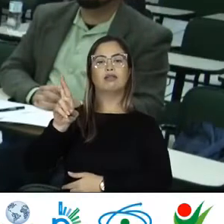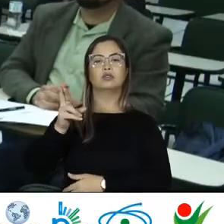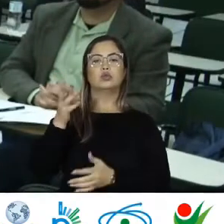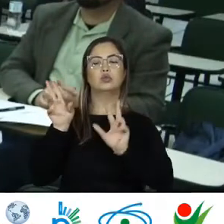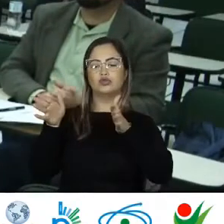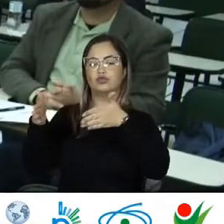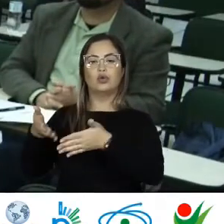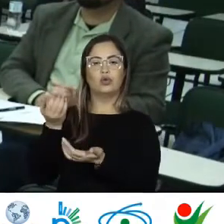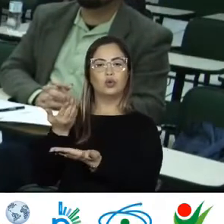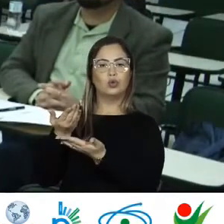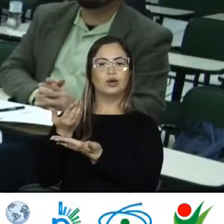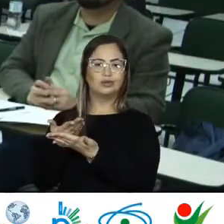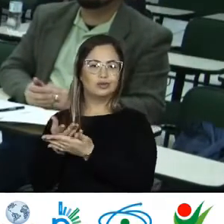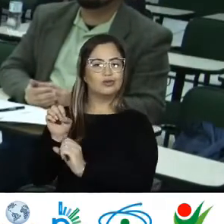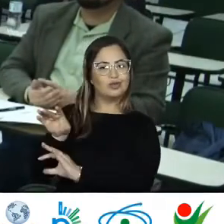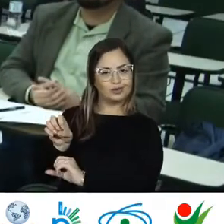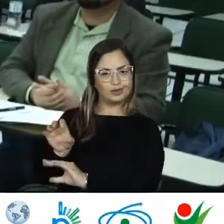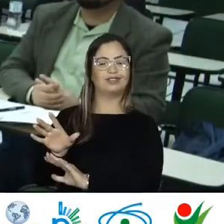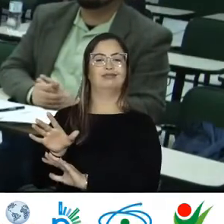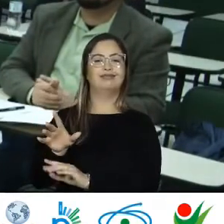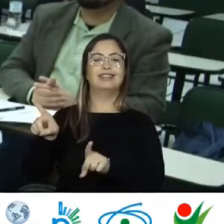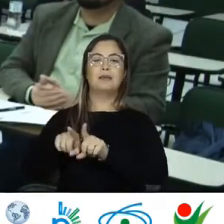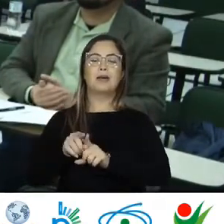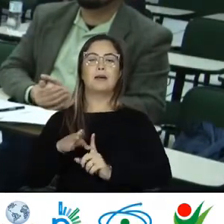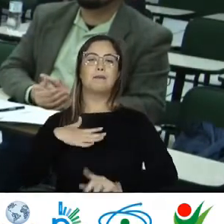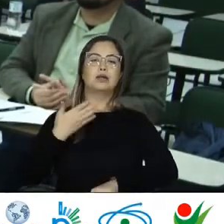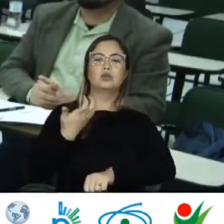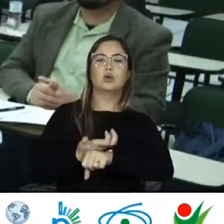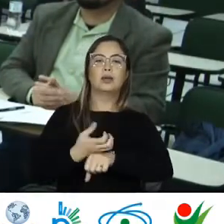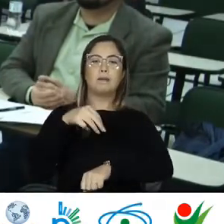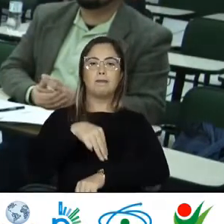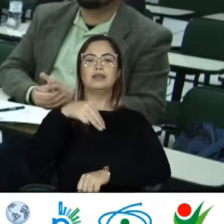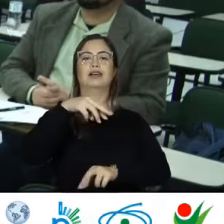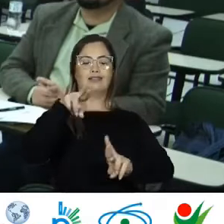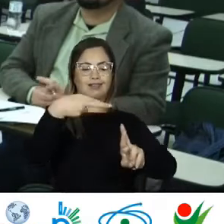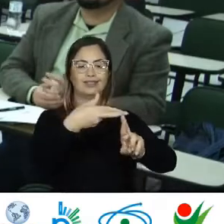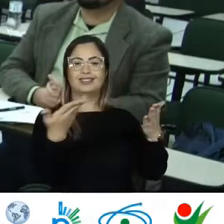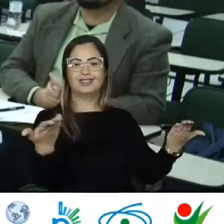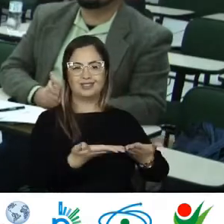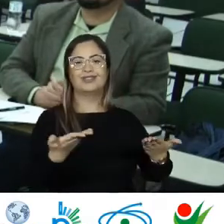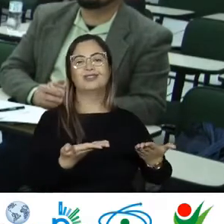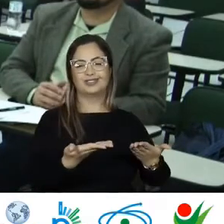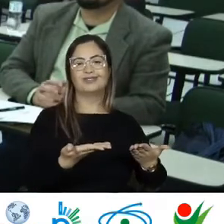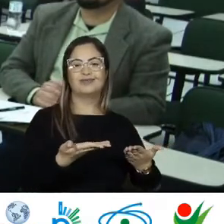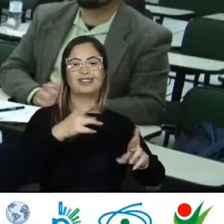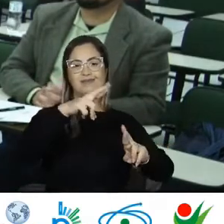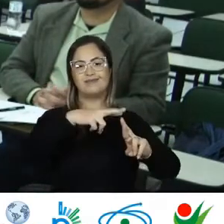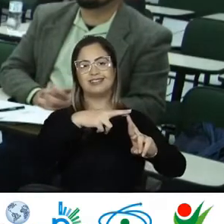represento Aqui os meus Colegas Mestres Mestrandos E doutorandos Sou representante De Sente